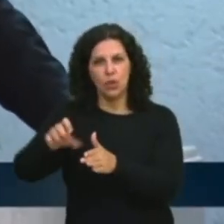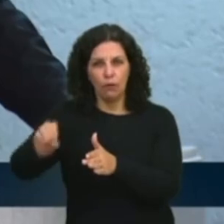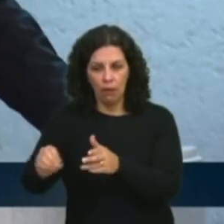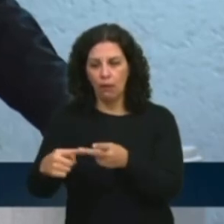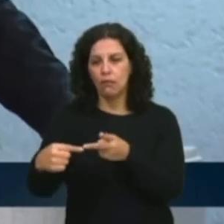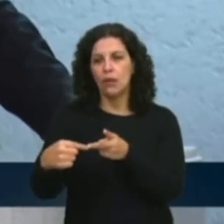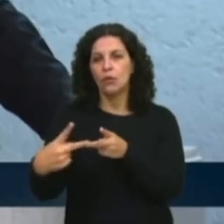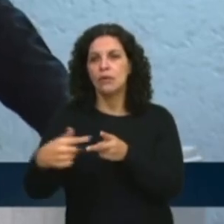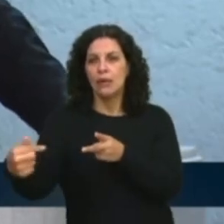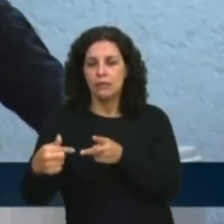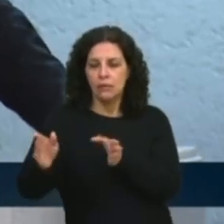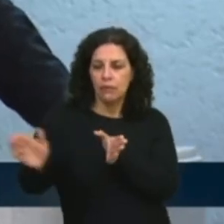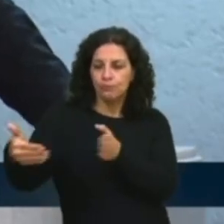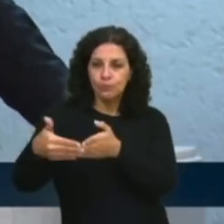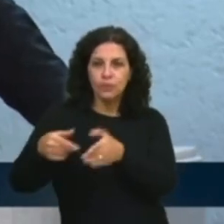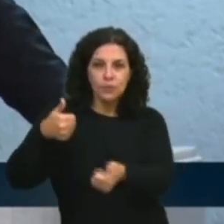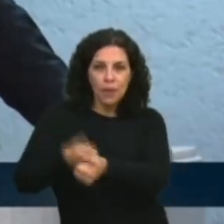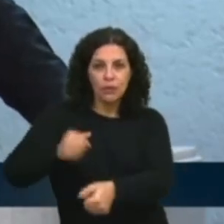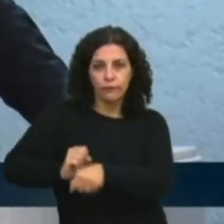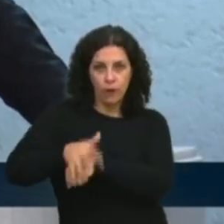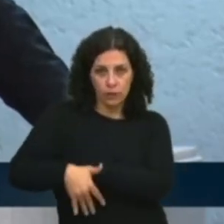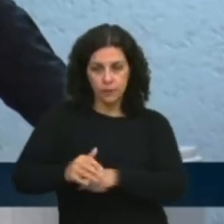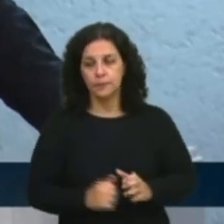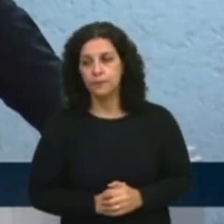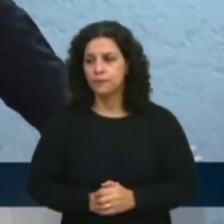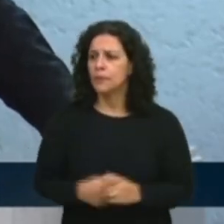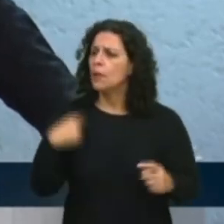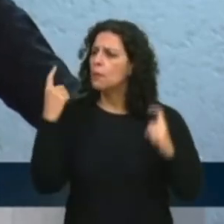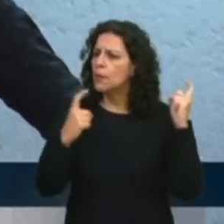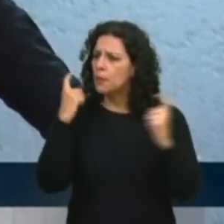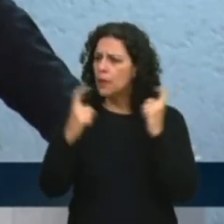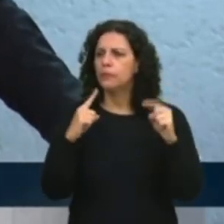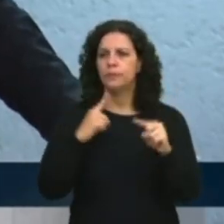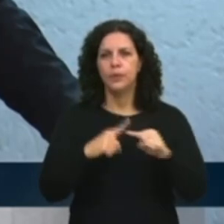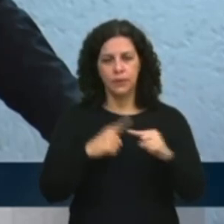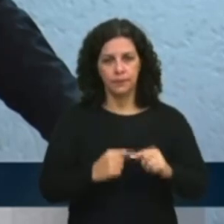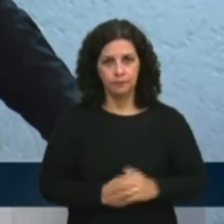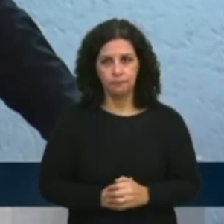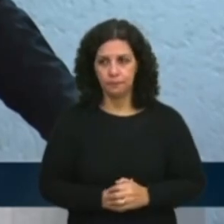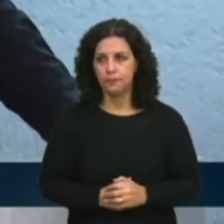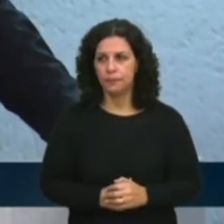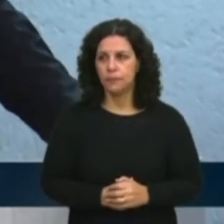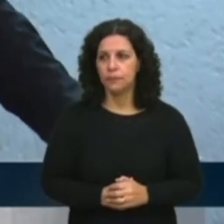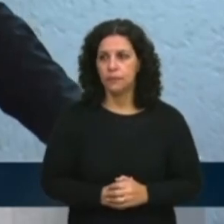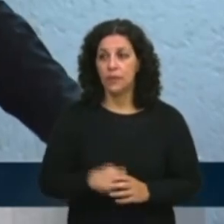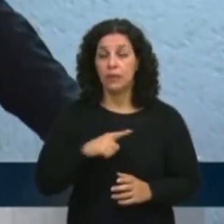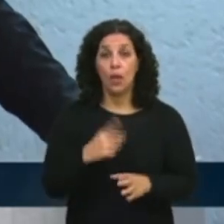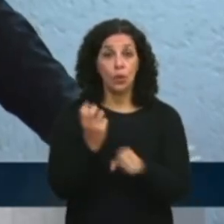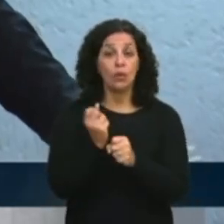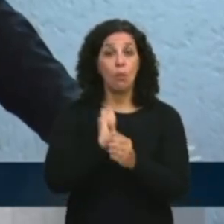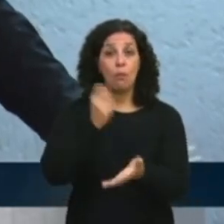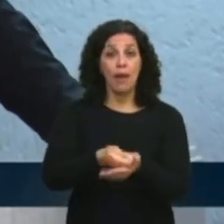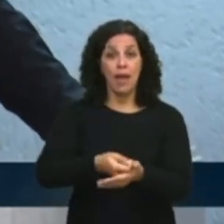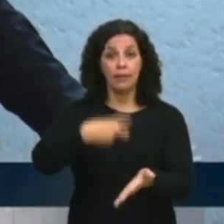e a 277. O que é preocupante? Primeiro, os valores.